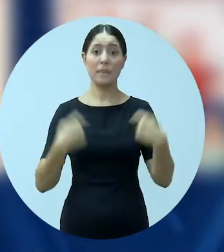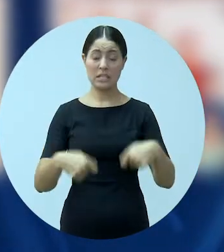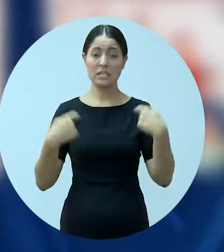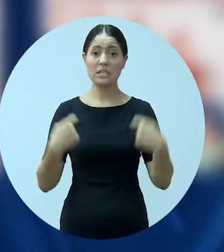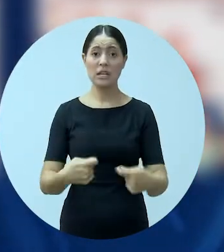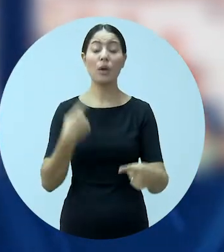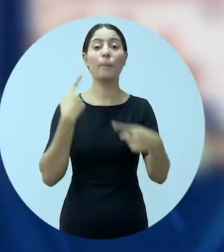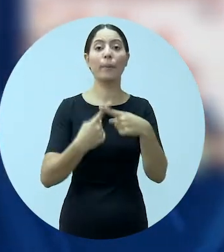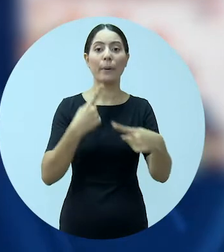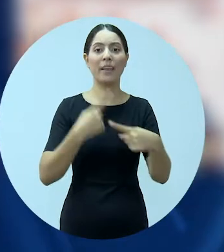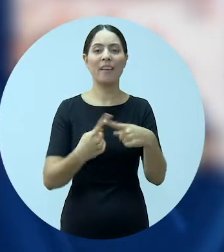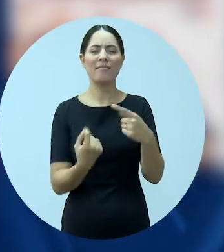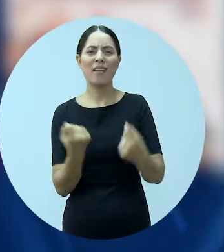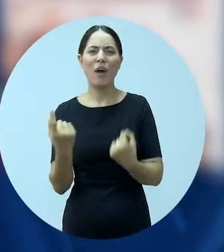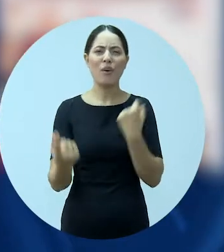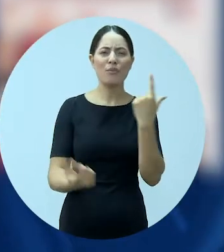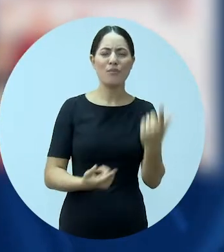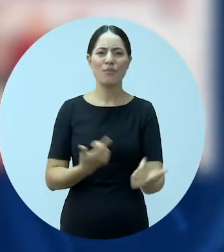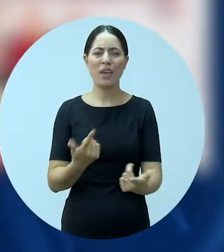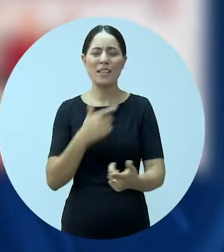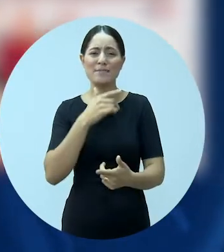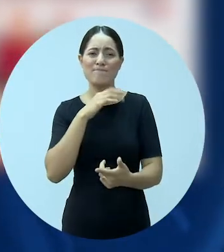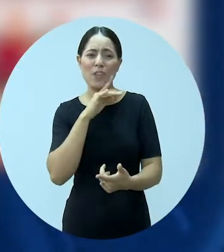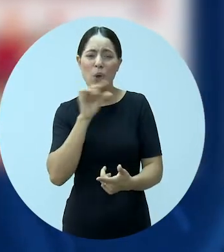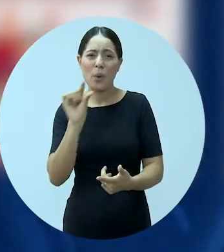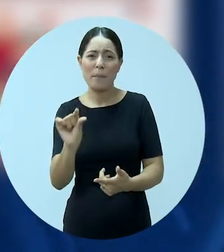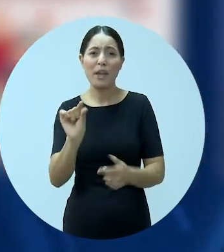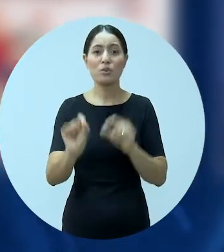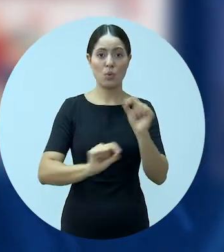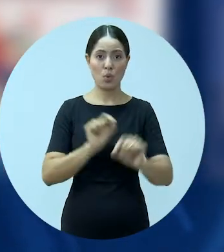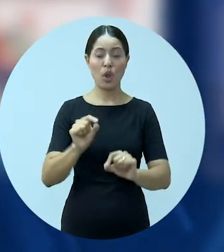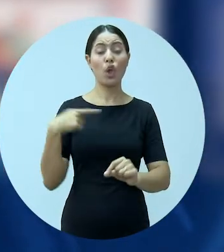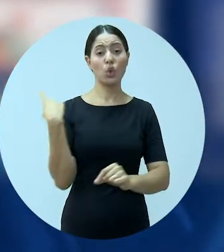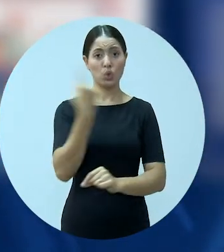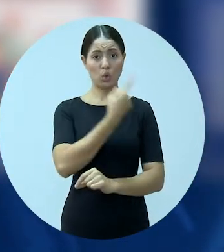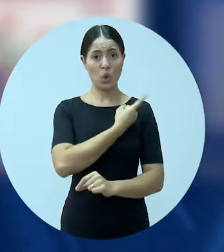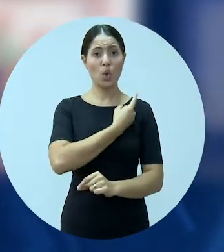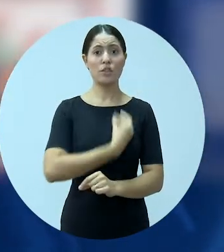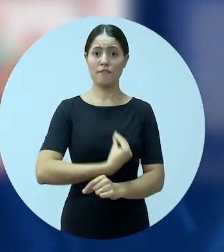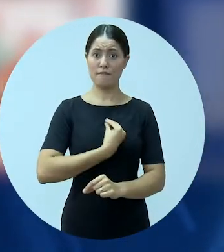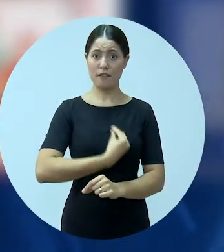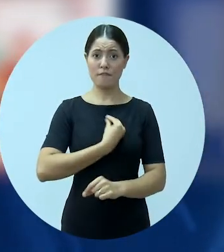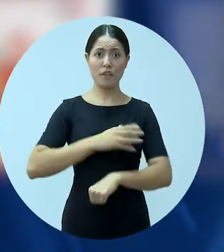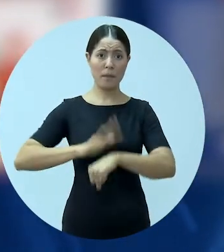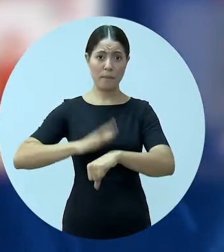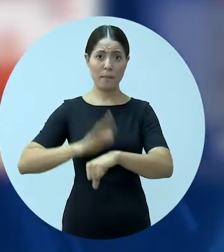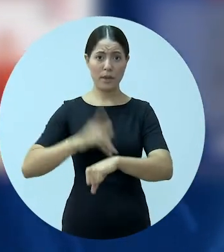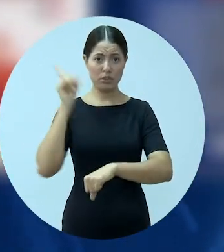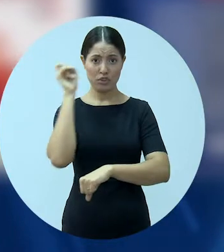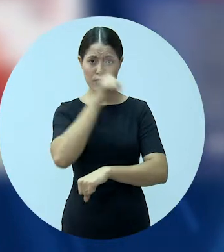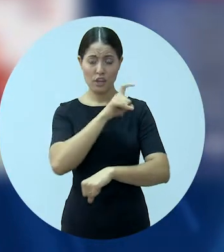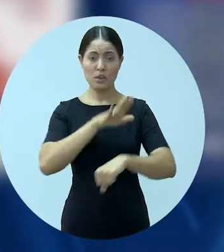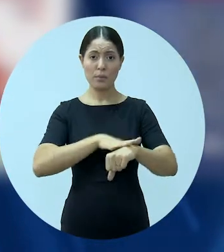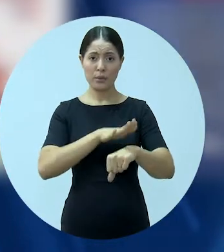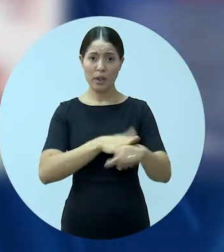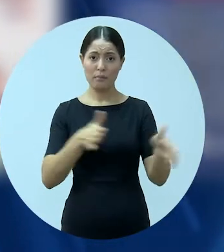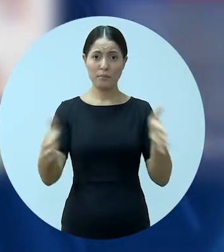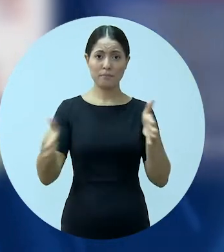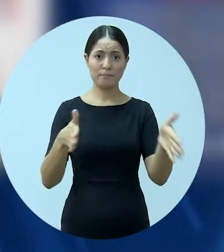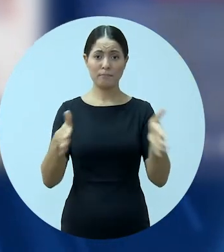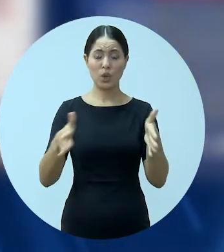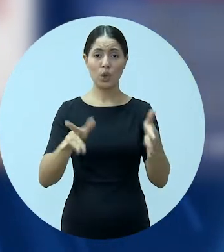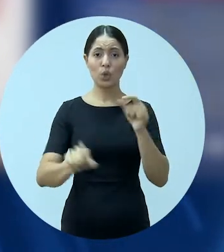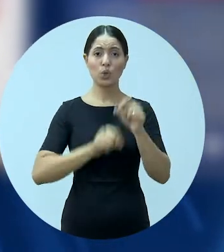porque talvez seja muito melhor ou menos ruim, vamos chamar assim, mas passarmos por algumas dificuldades